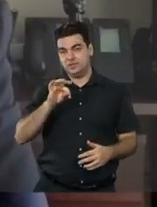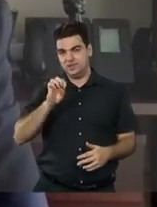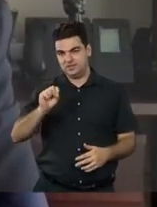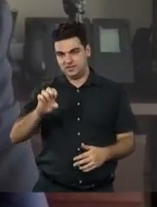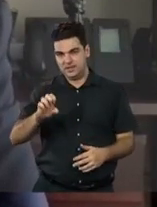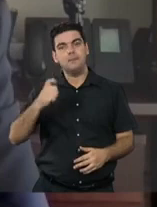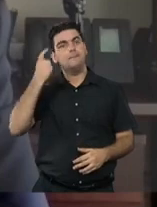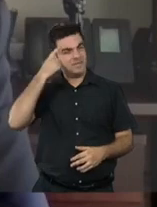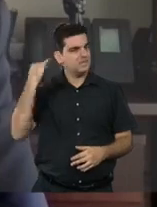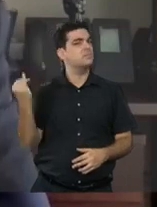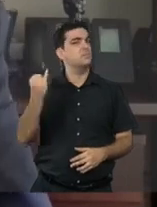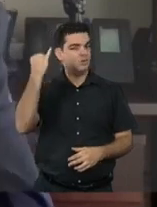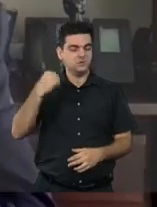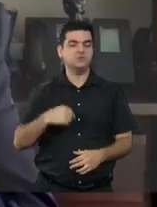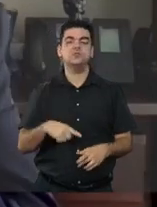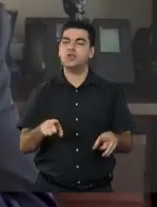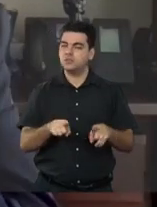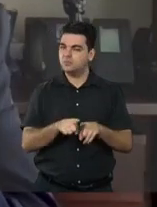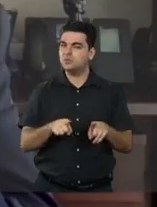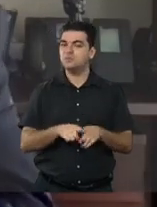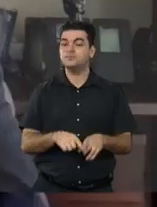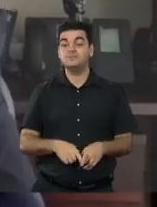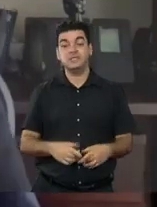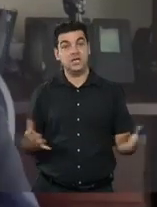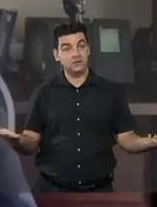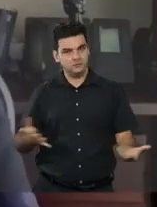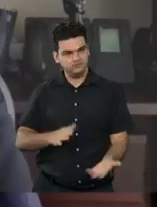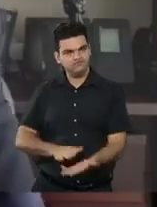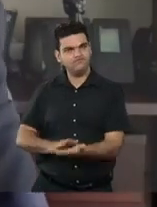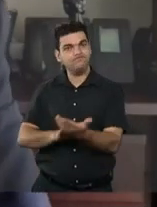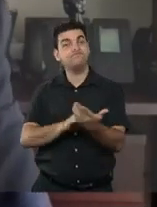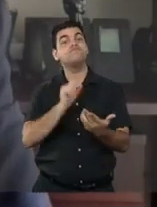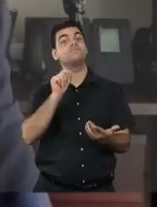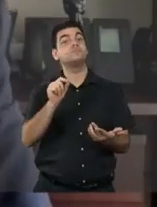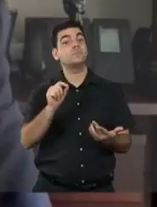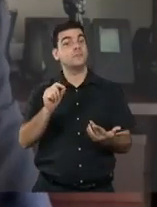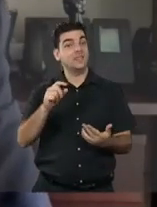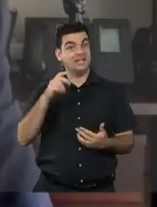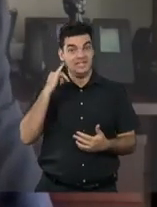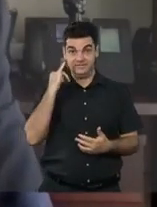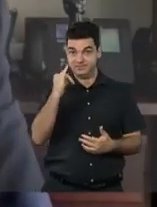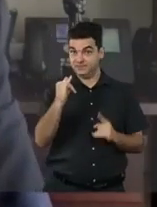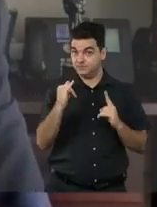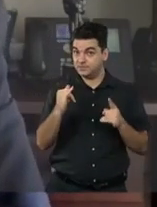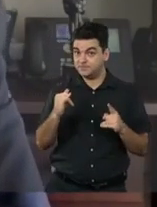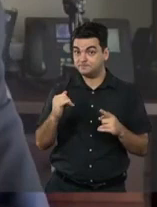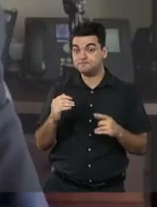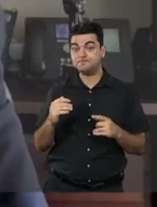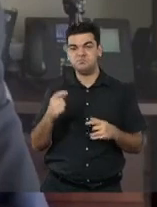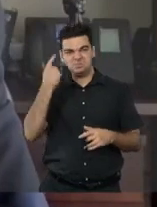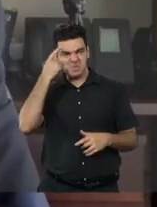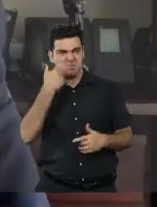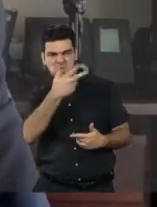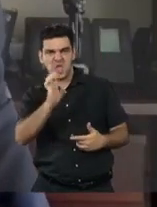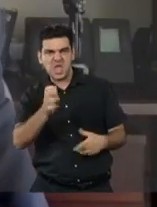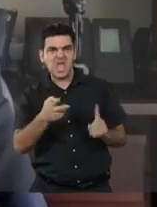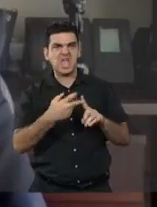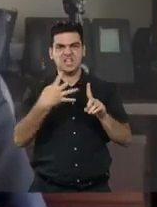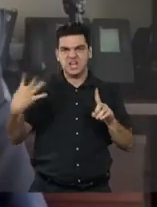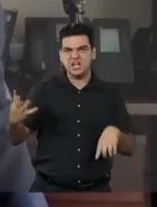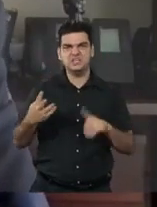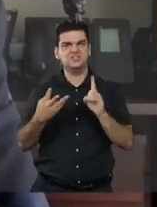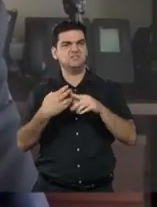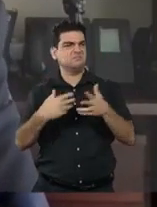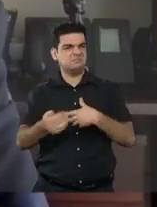Eleitoral e nós gostaríamos de enfatizar e discriminar uma pessoa por ser gay, por ser trans